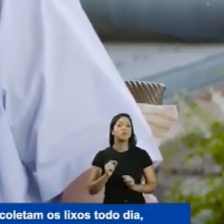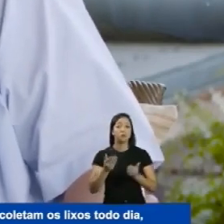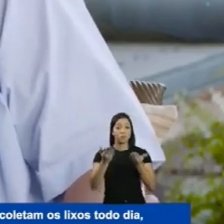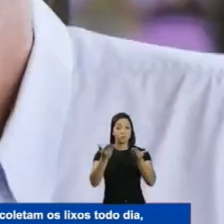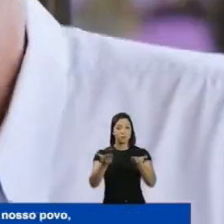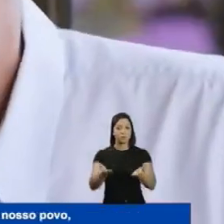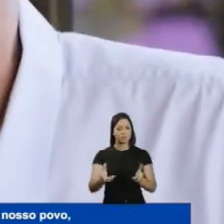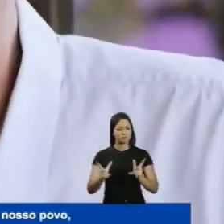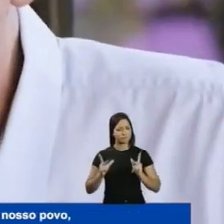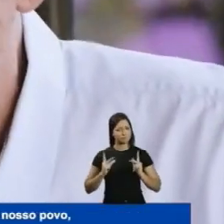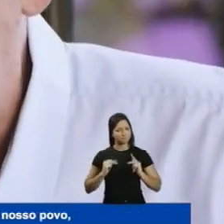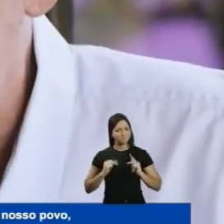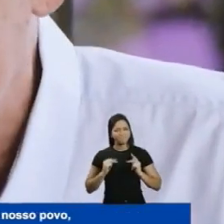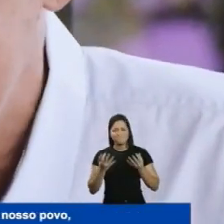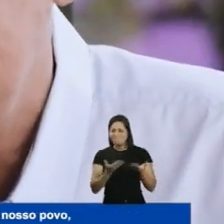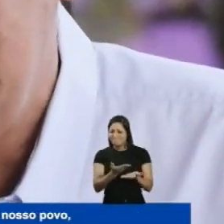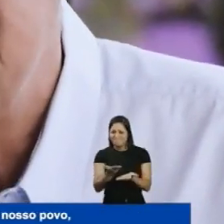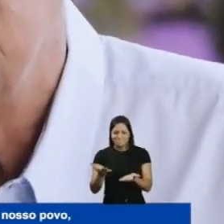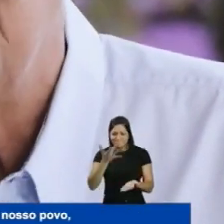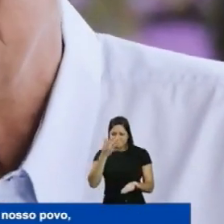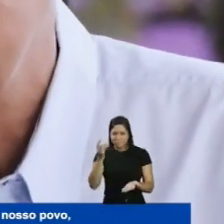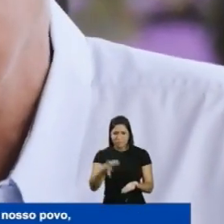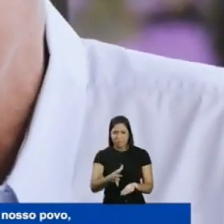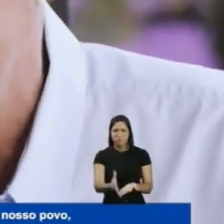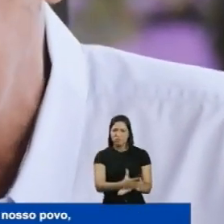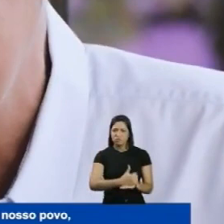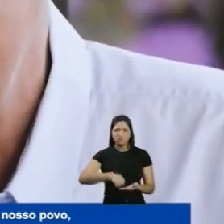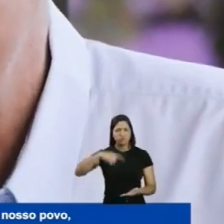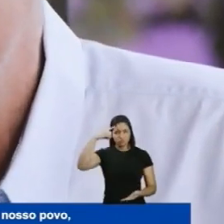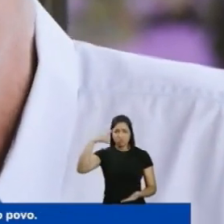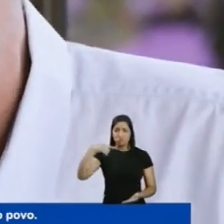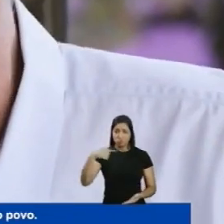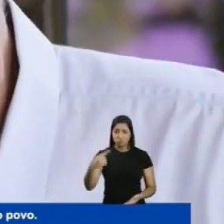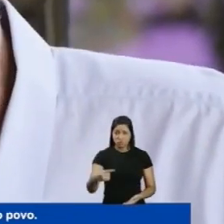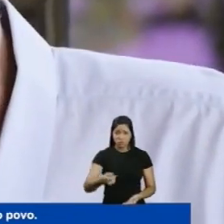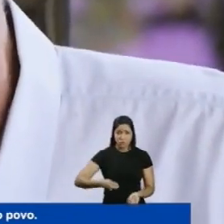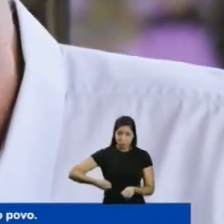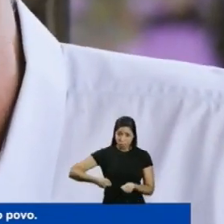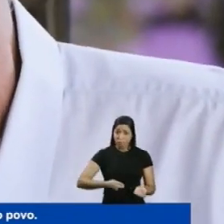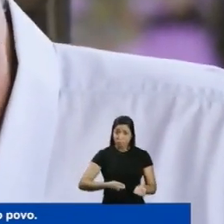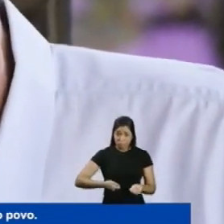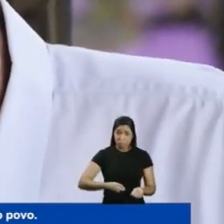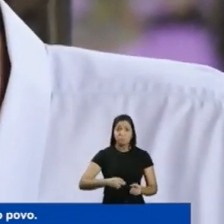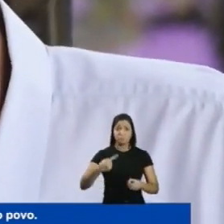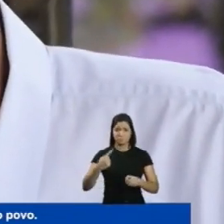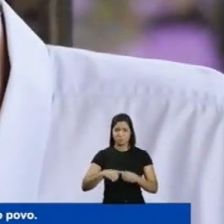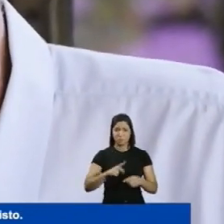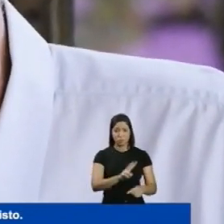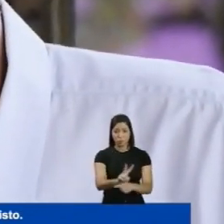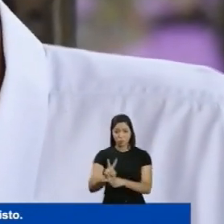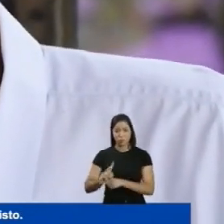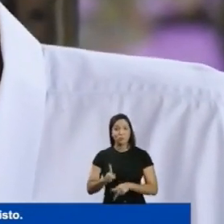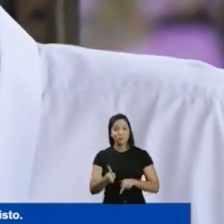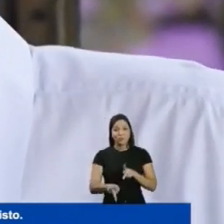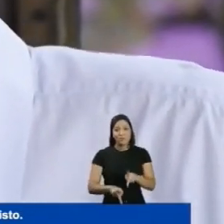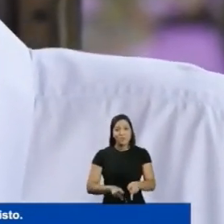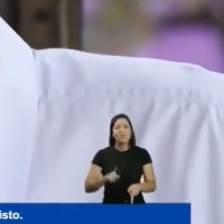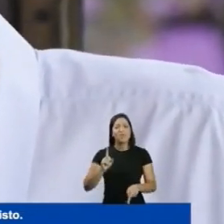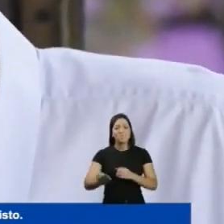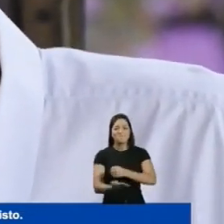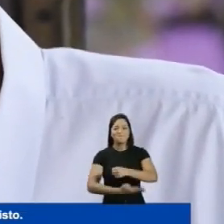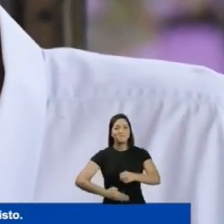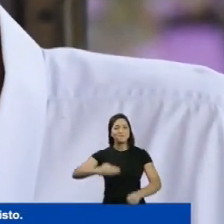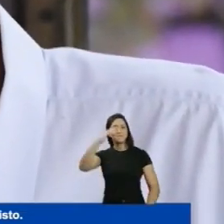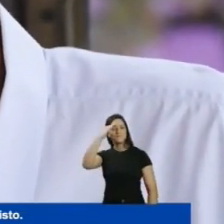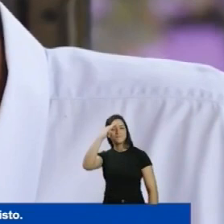dia Vocês que varrem a cidade e cuidam do nosso povo São fundamental para o nosso povo O povo precisa de entender